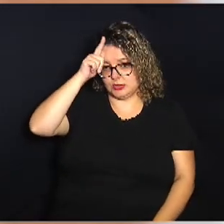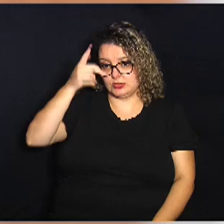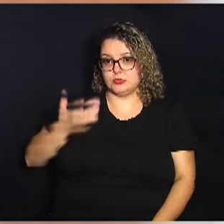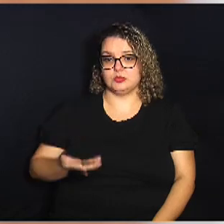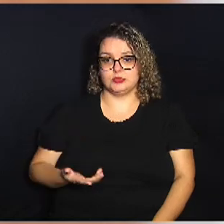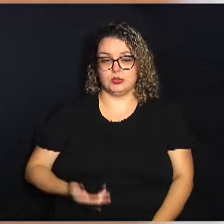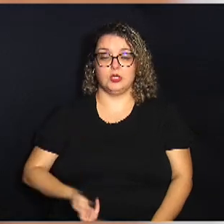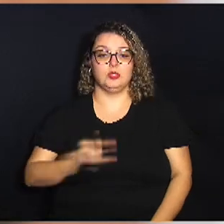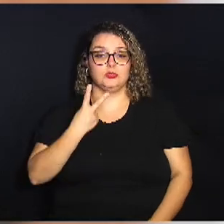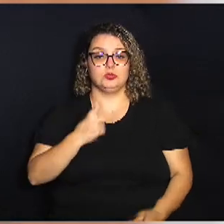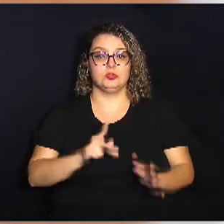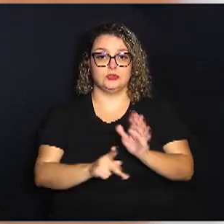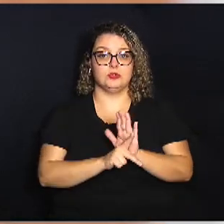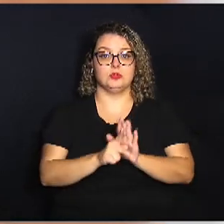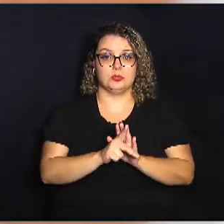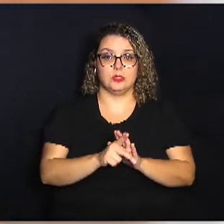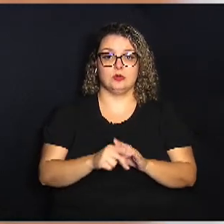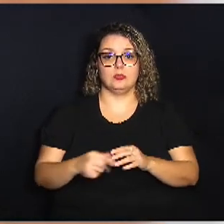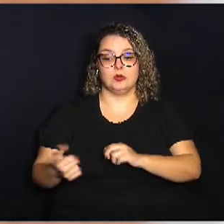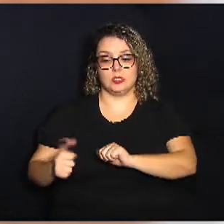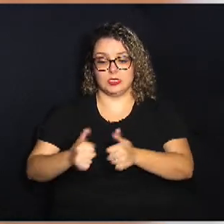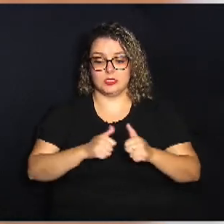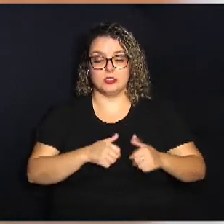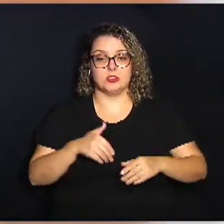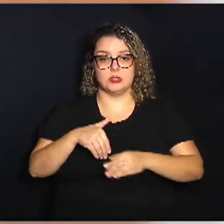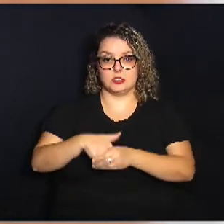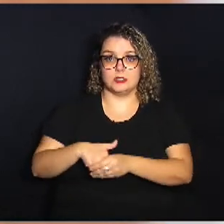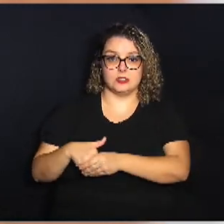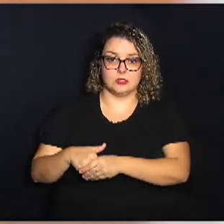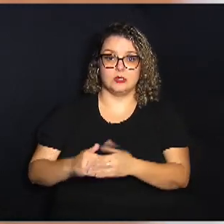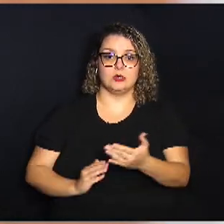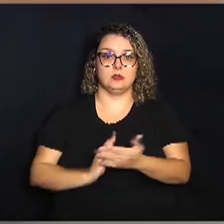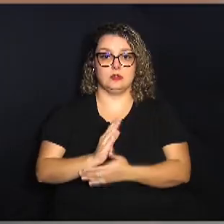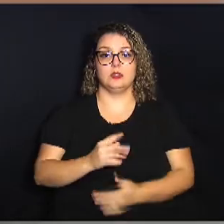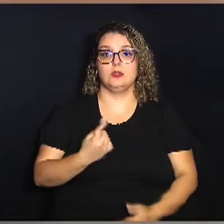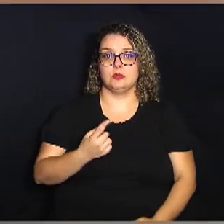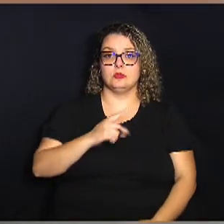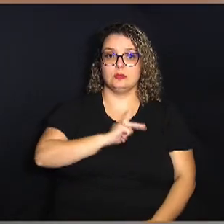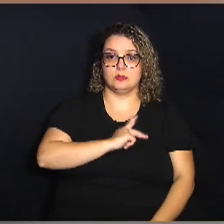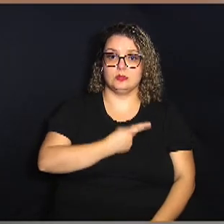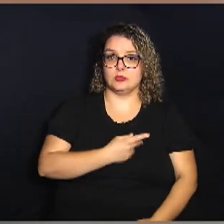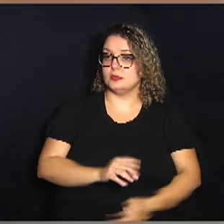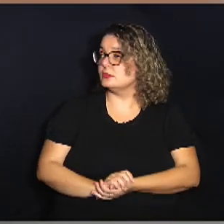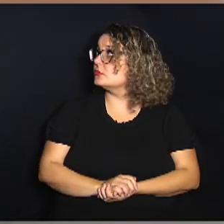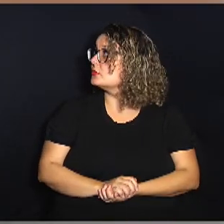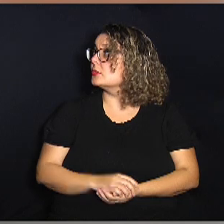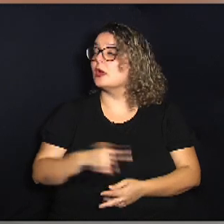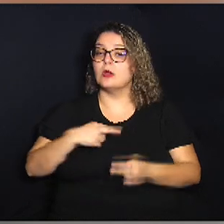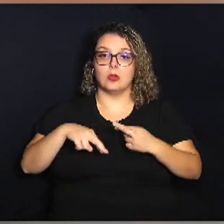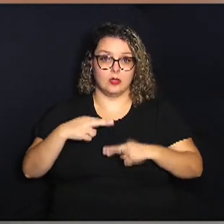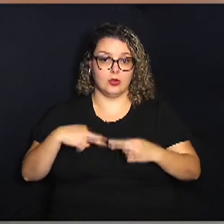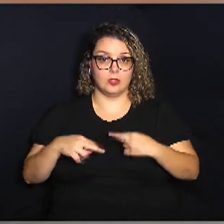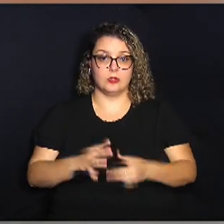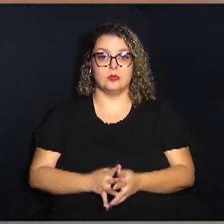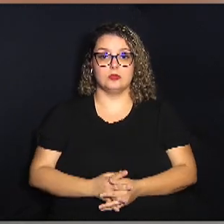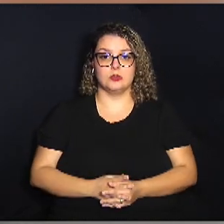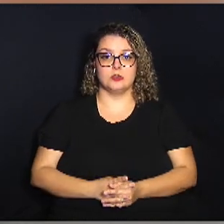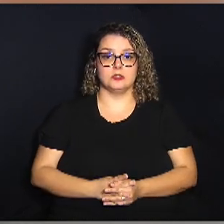dois projetos foram aprovados e um deles de autoria do vereador Paulo Haddad que diz respeito a